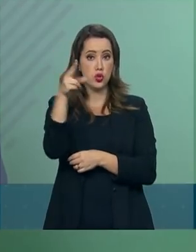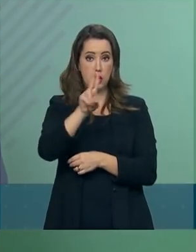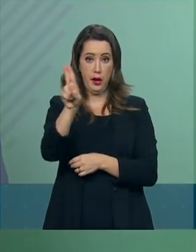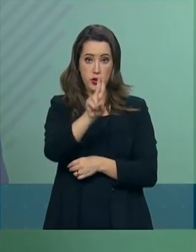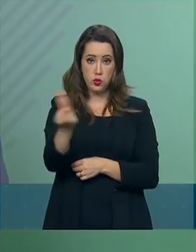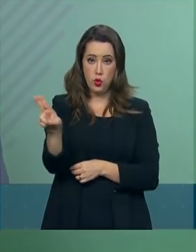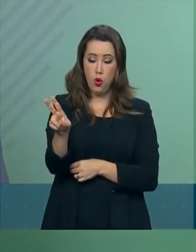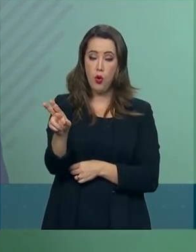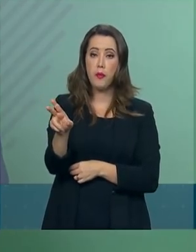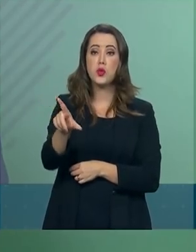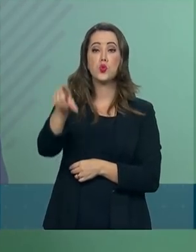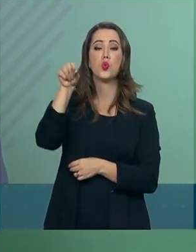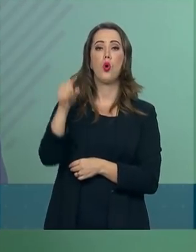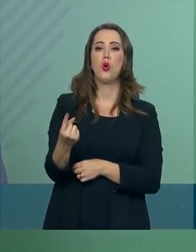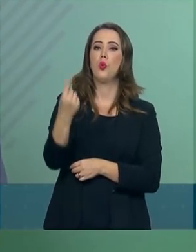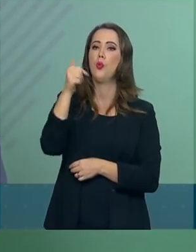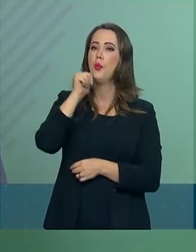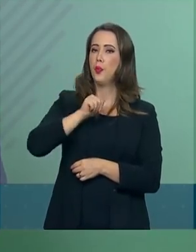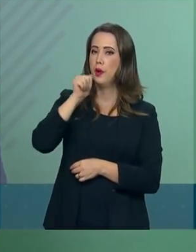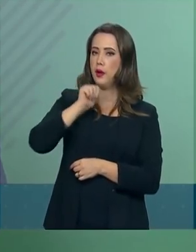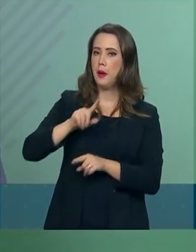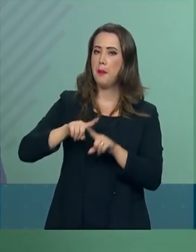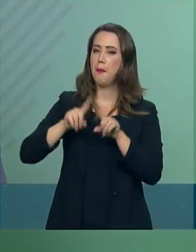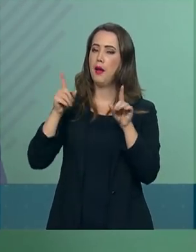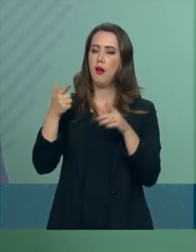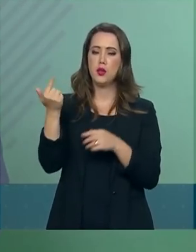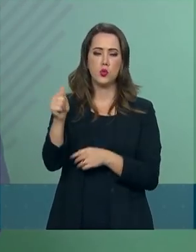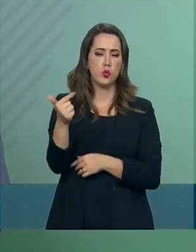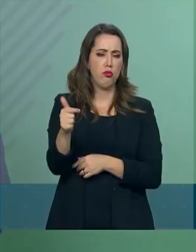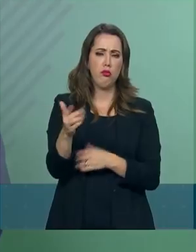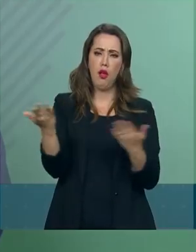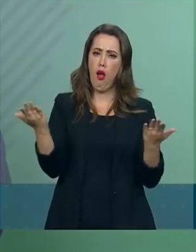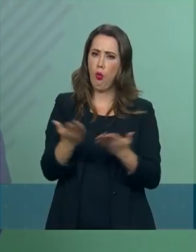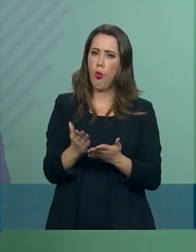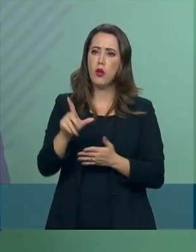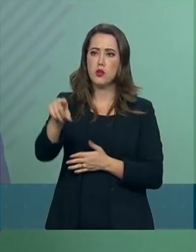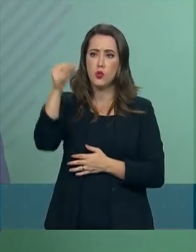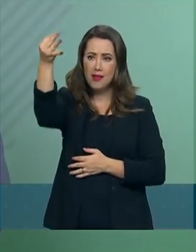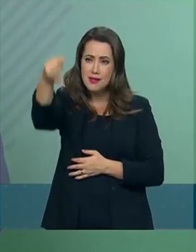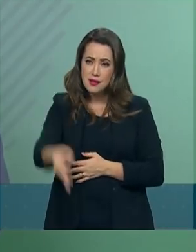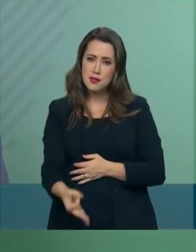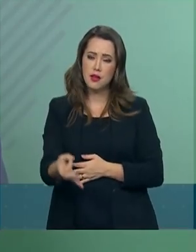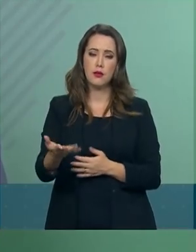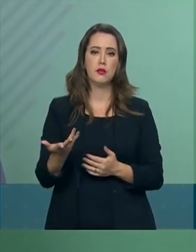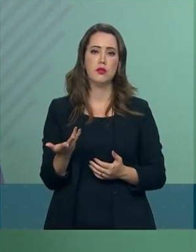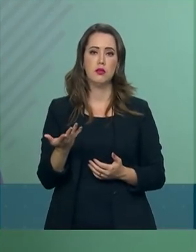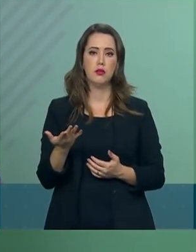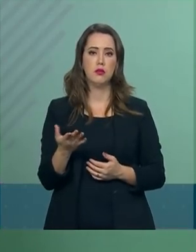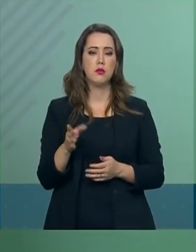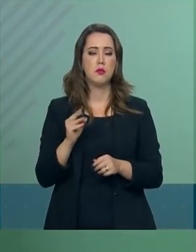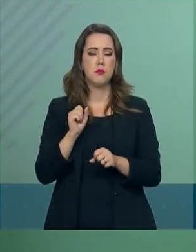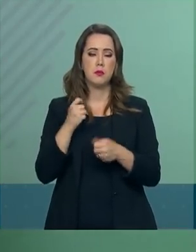obstante, ainda não foi feita efetivamente a decisão e, tampouco, a firma de tal ato.